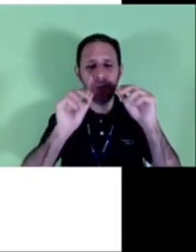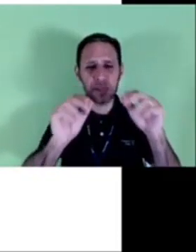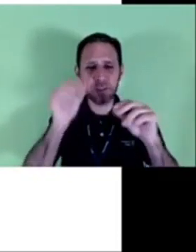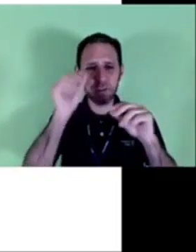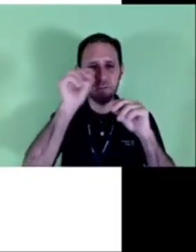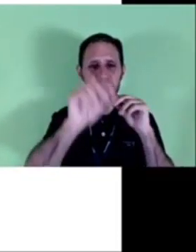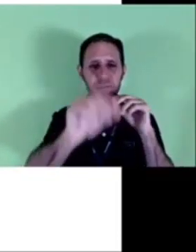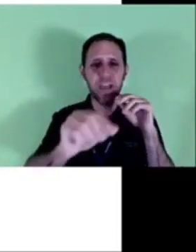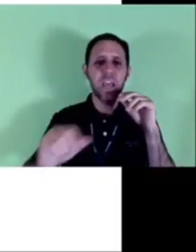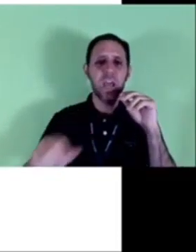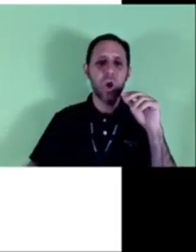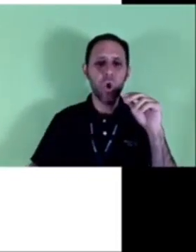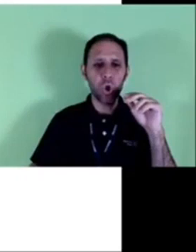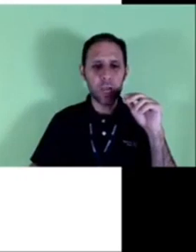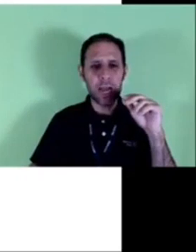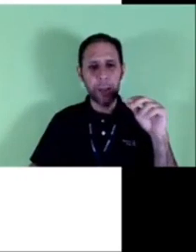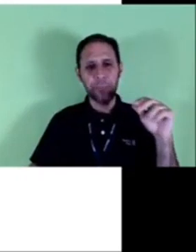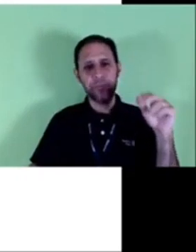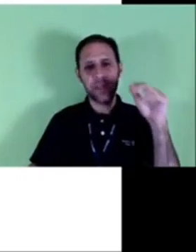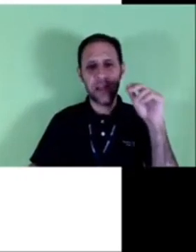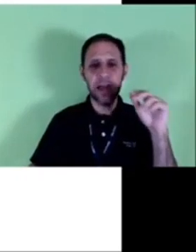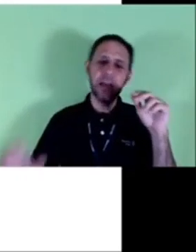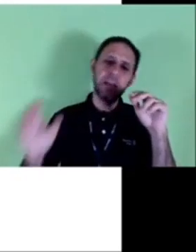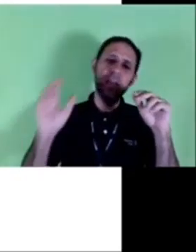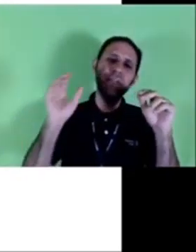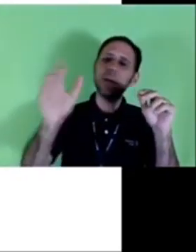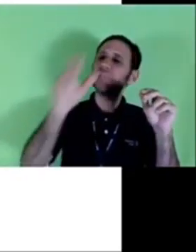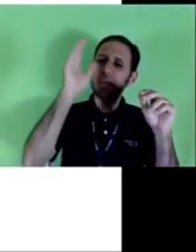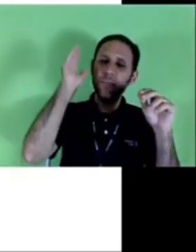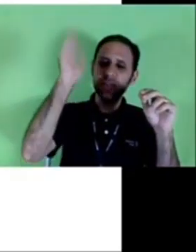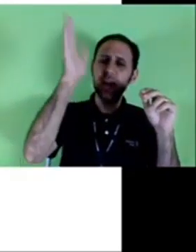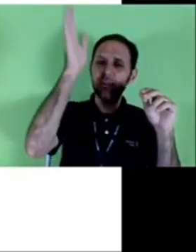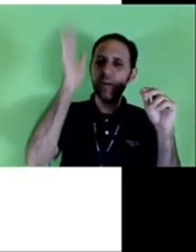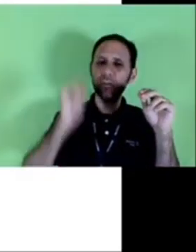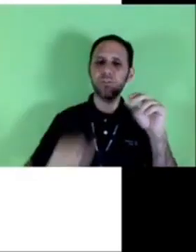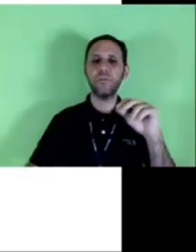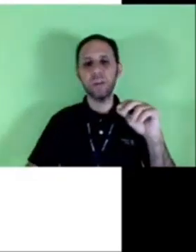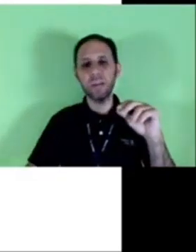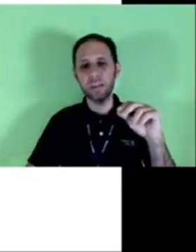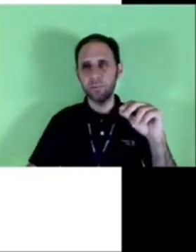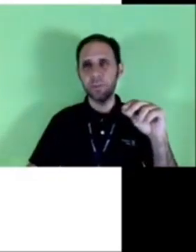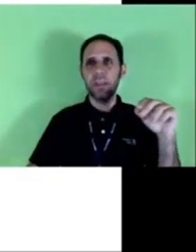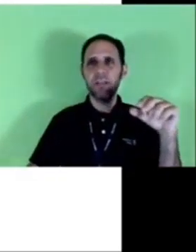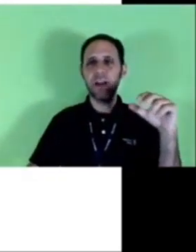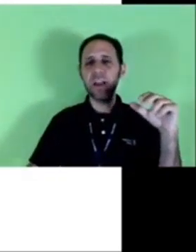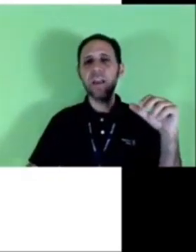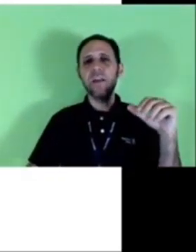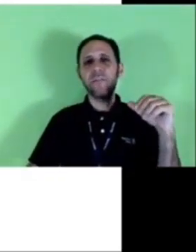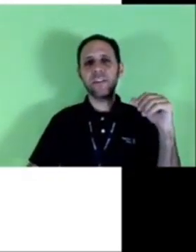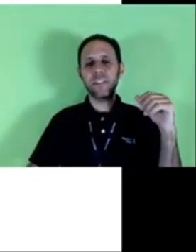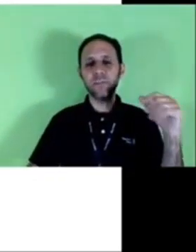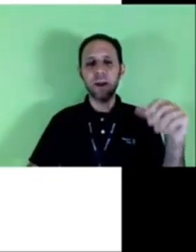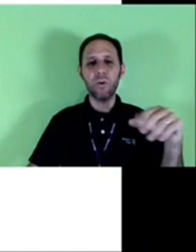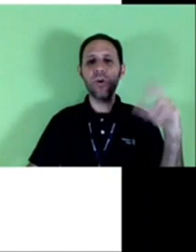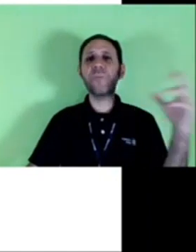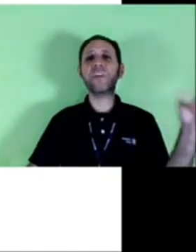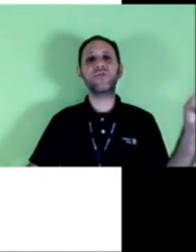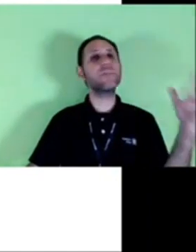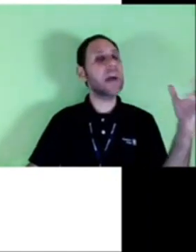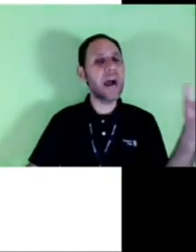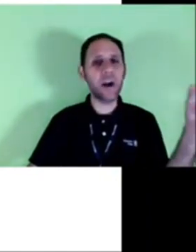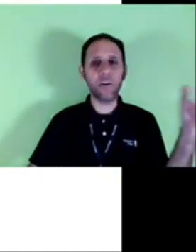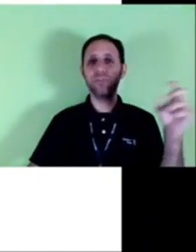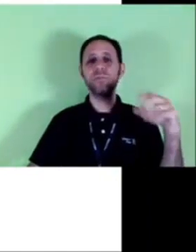a informação que você vai colocar. ele vai precisar buscar alguma coisa no correio, ele vai fazer uma